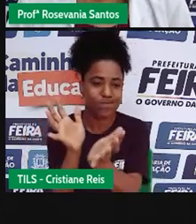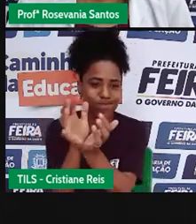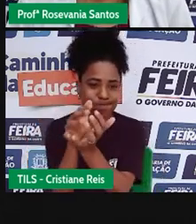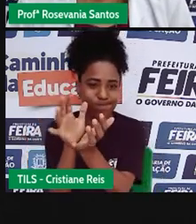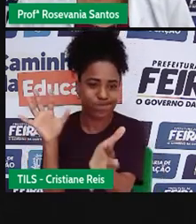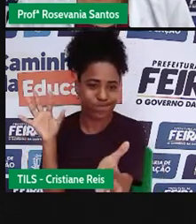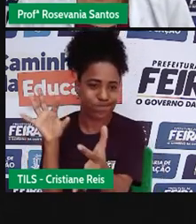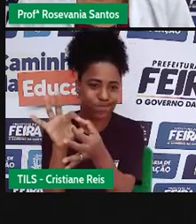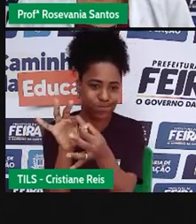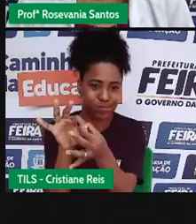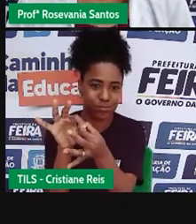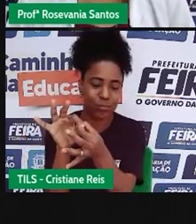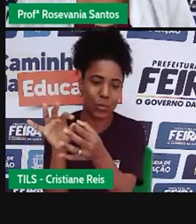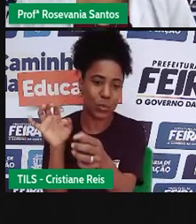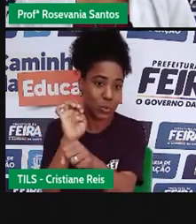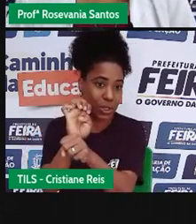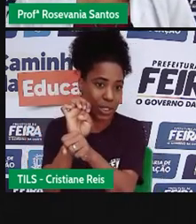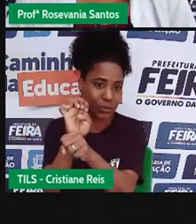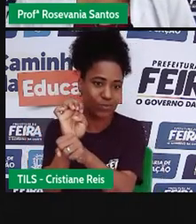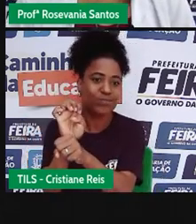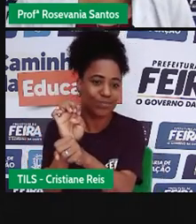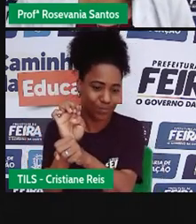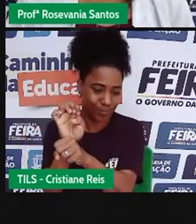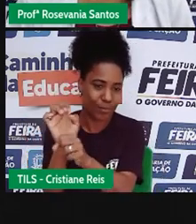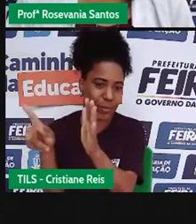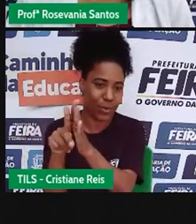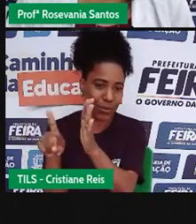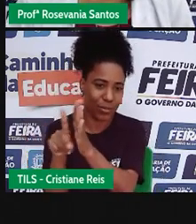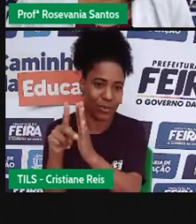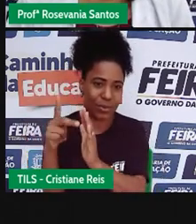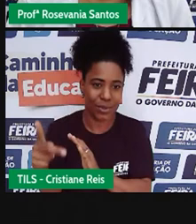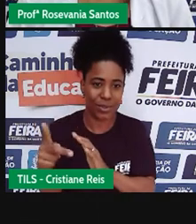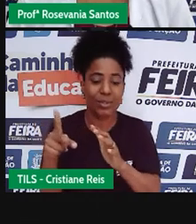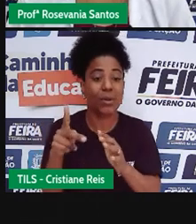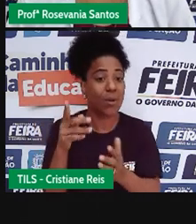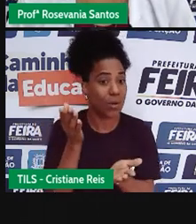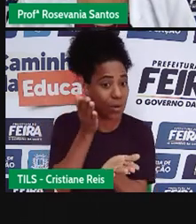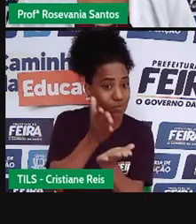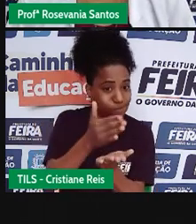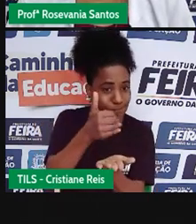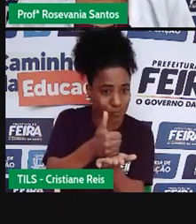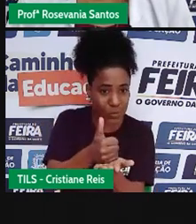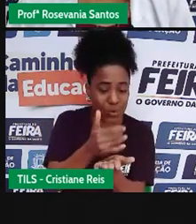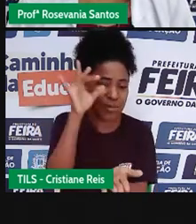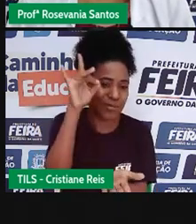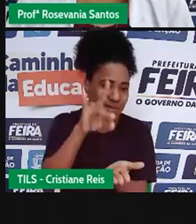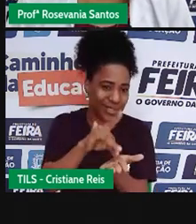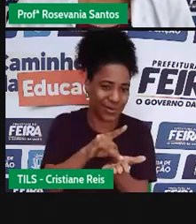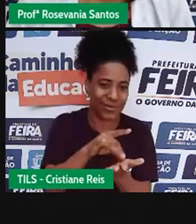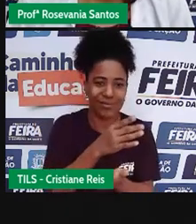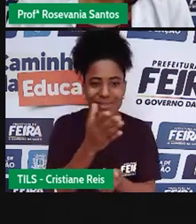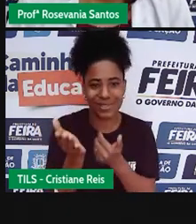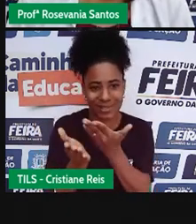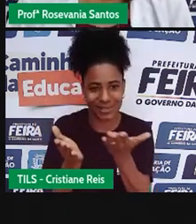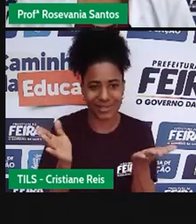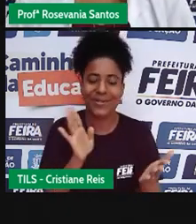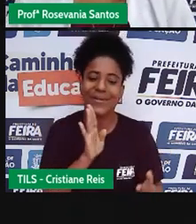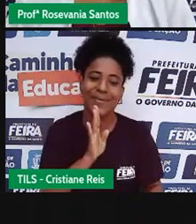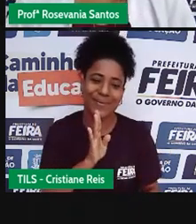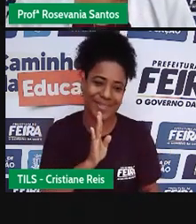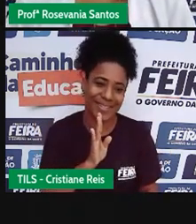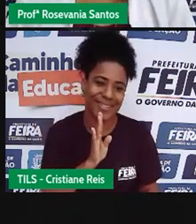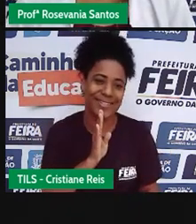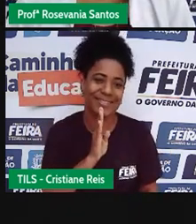eu falei, para quem tinha, a União, né. Então, essa é a divisão oficial, que a maioria de vocês já temelha, que estão mais limitados,